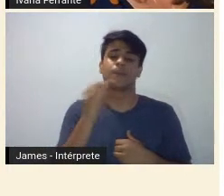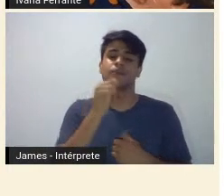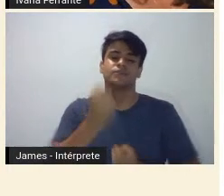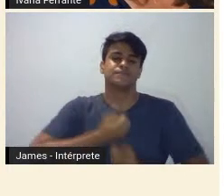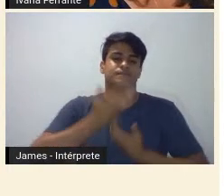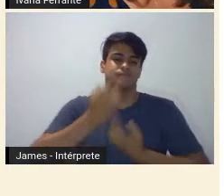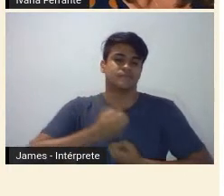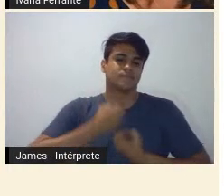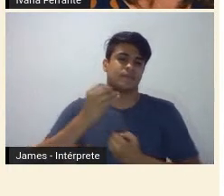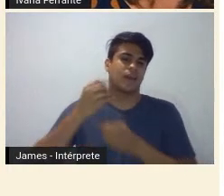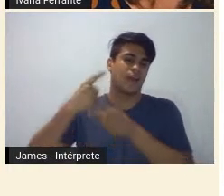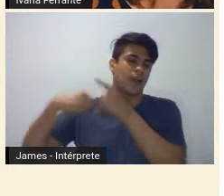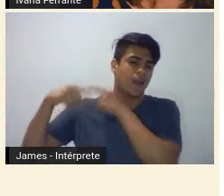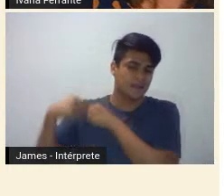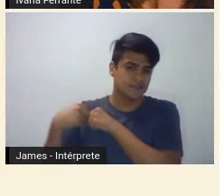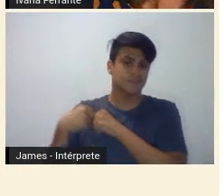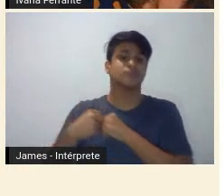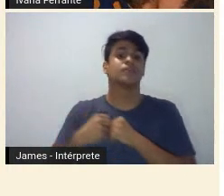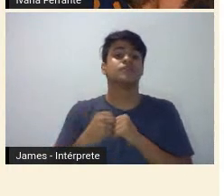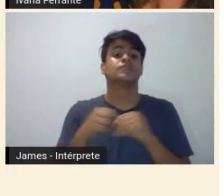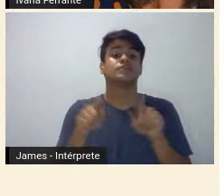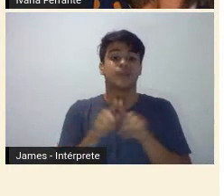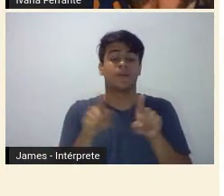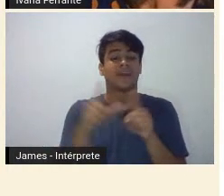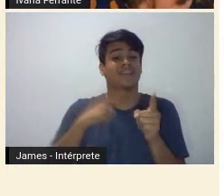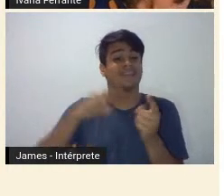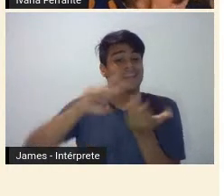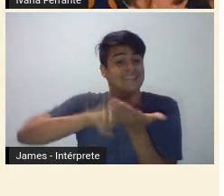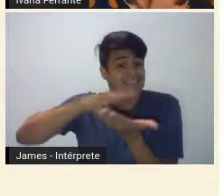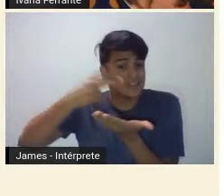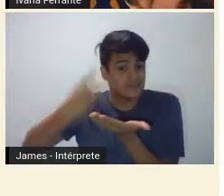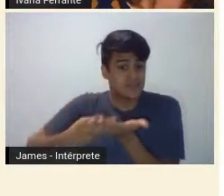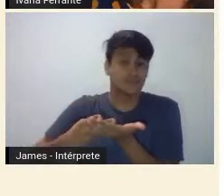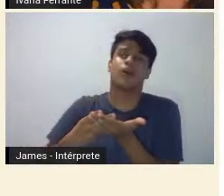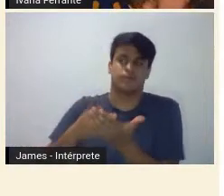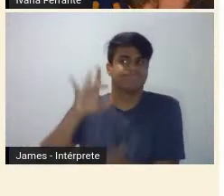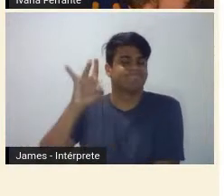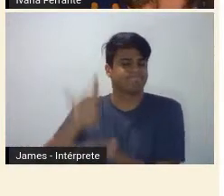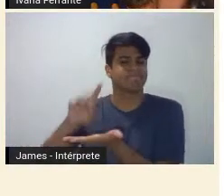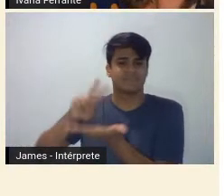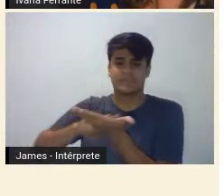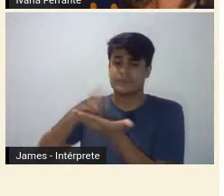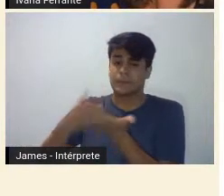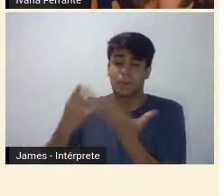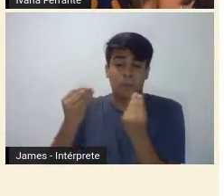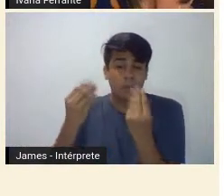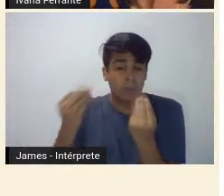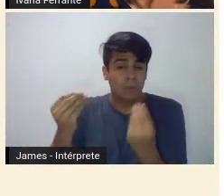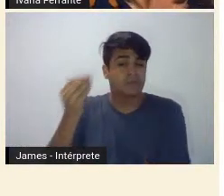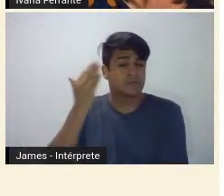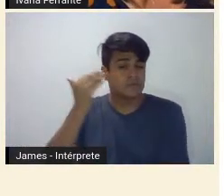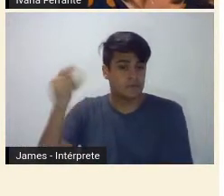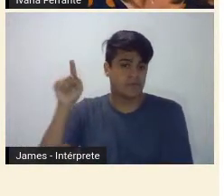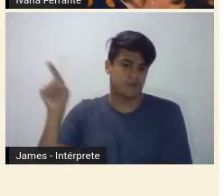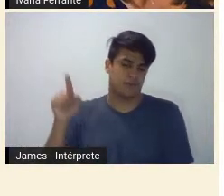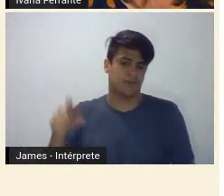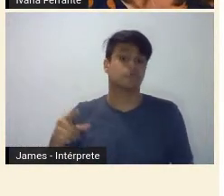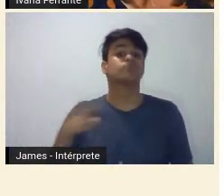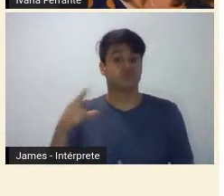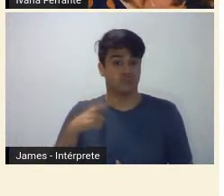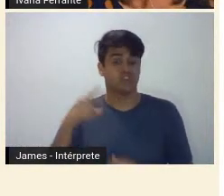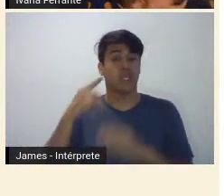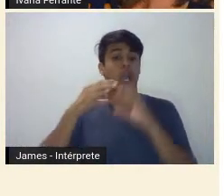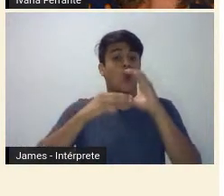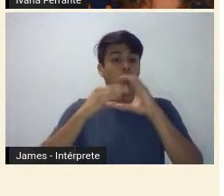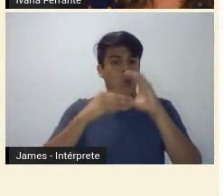havia publicação de traduções, aliás, a tradução era muito valorizada, havia concursos de tradução, havia concursos de